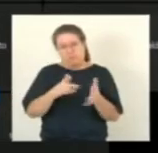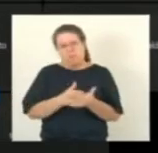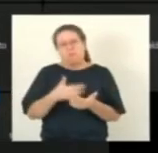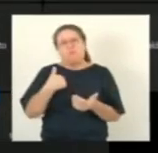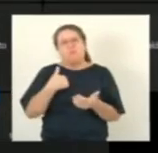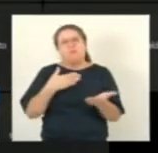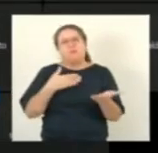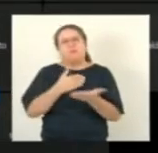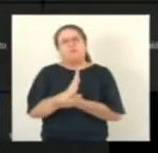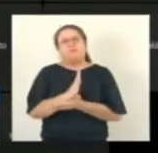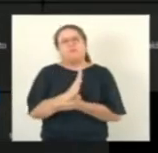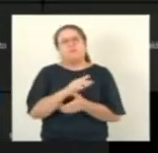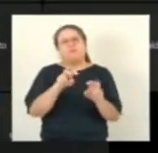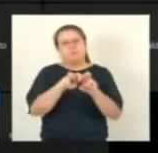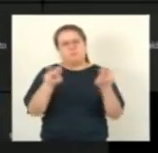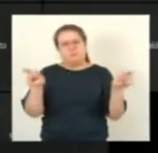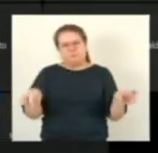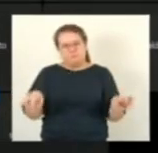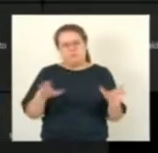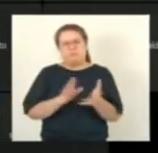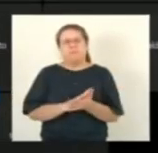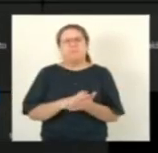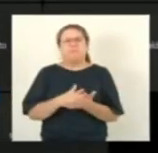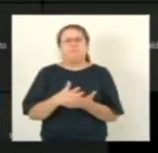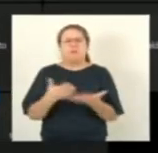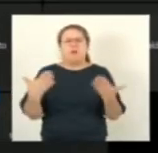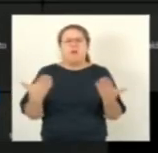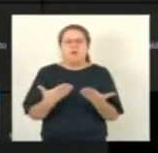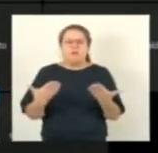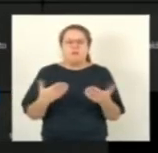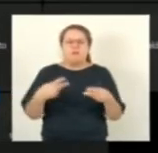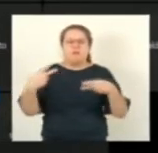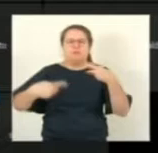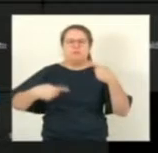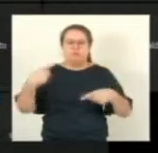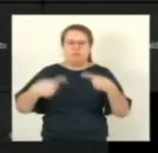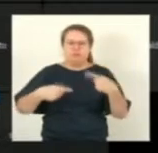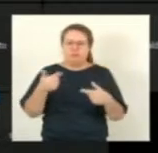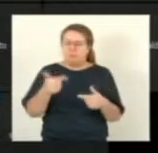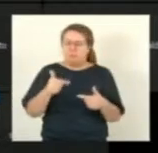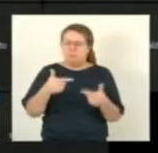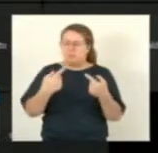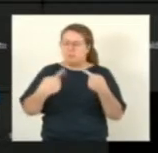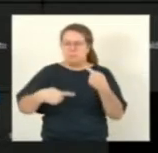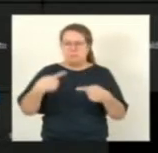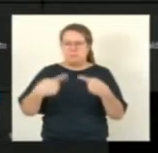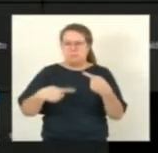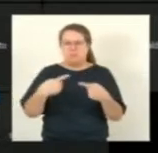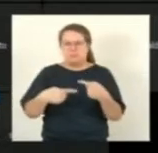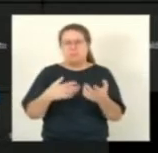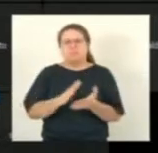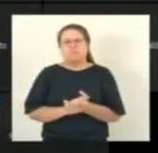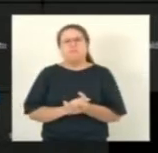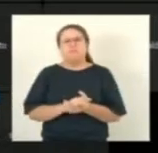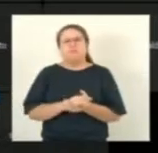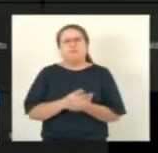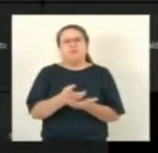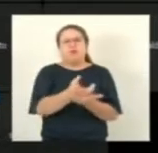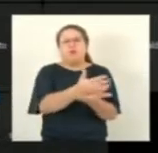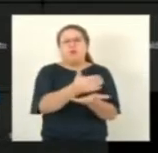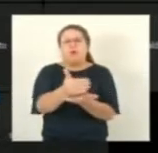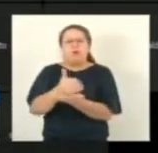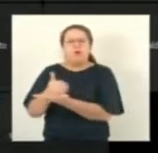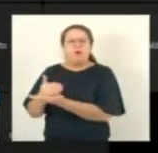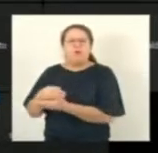pela aprovação da mesma e colocá-la em discussão não tenho quem queira discutir vou colher os votos da comissão